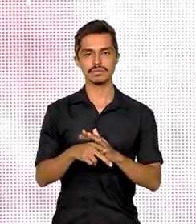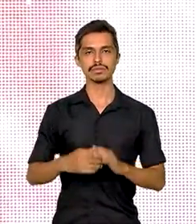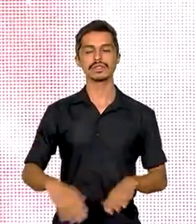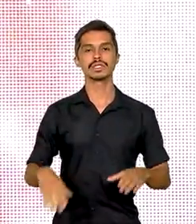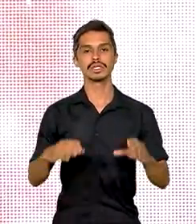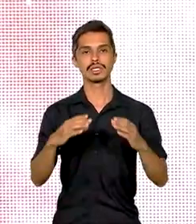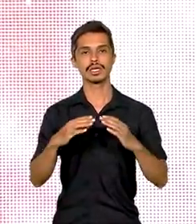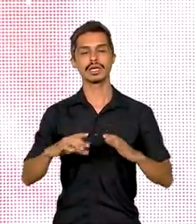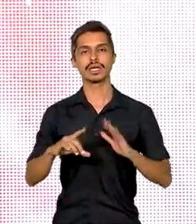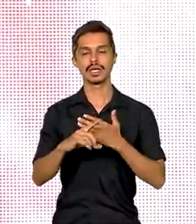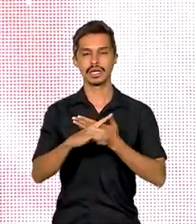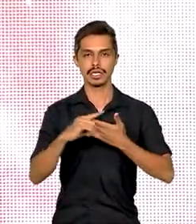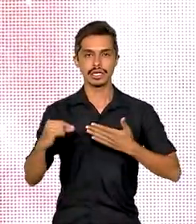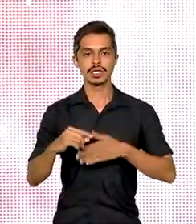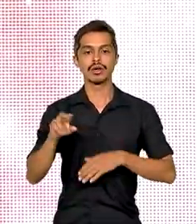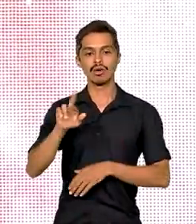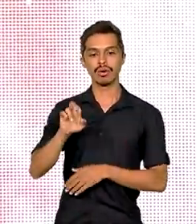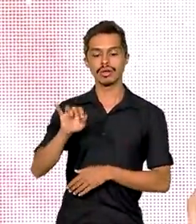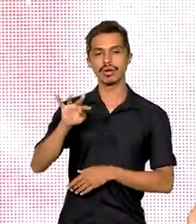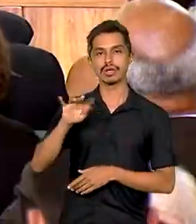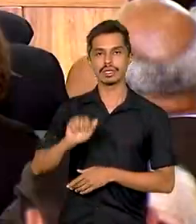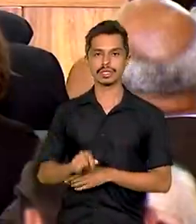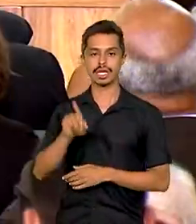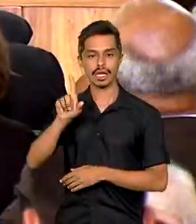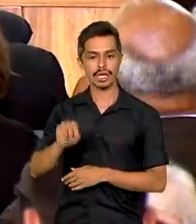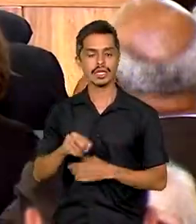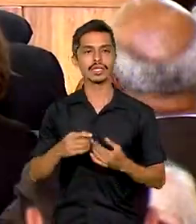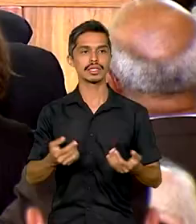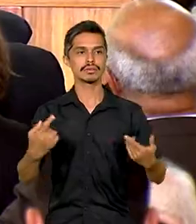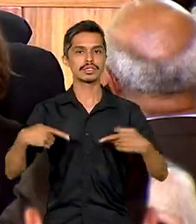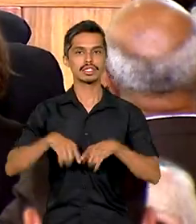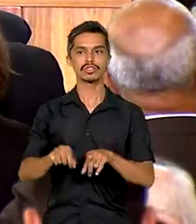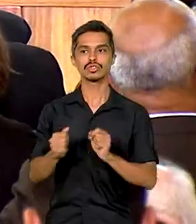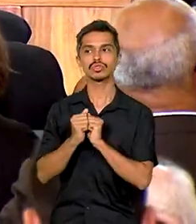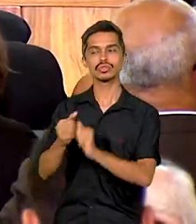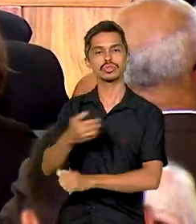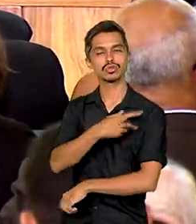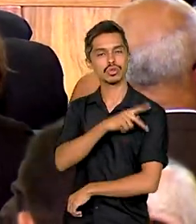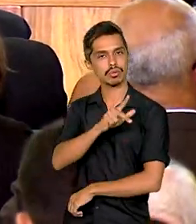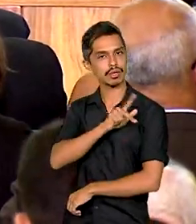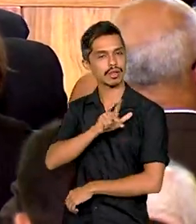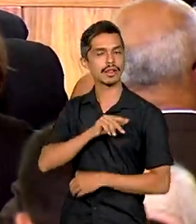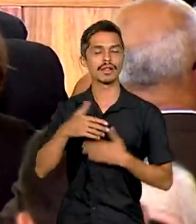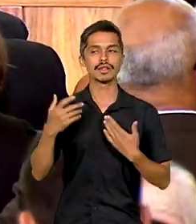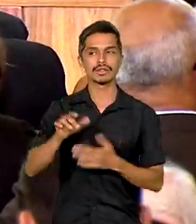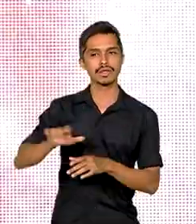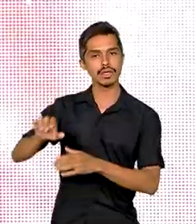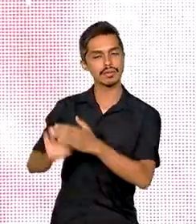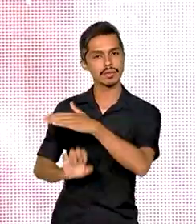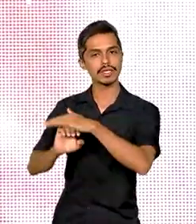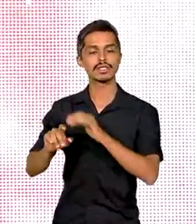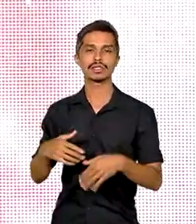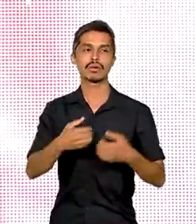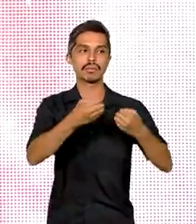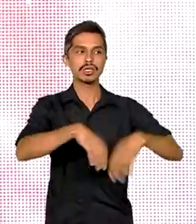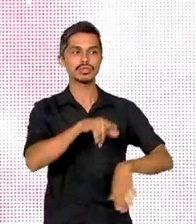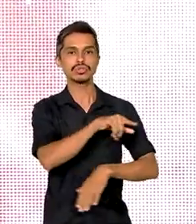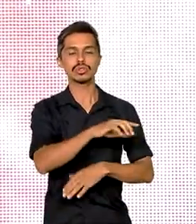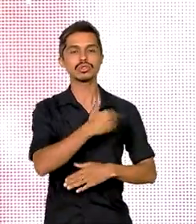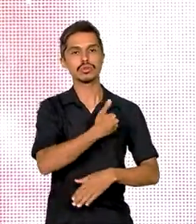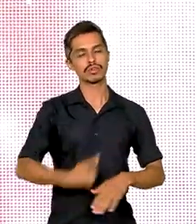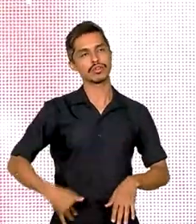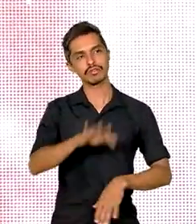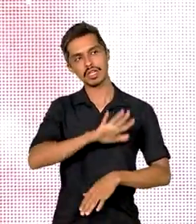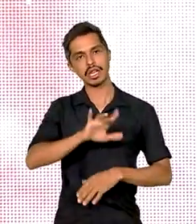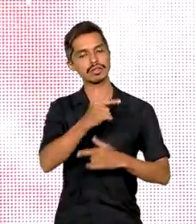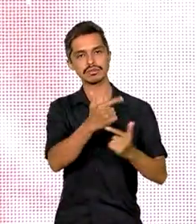o programa será feito em parceria com o setor privado e não vai gerar despesas para o governo federal. O programa não tem